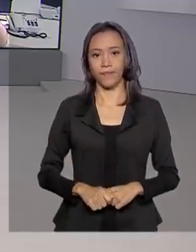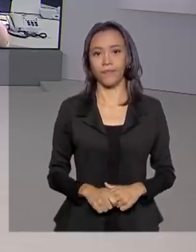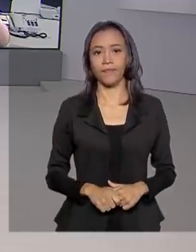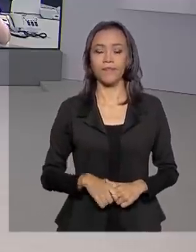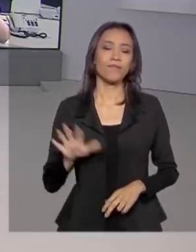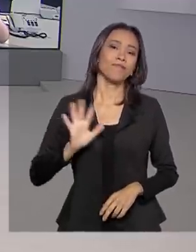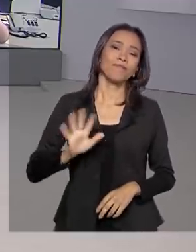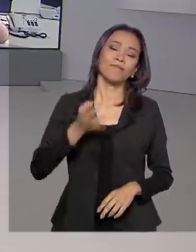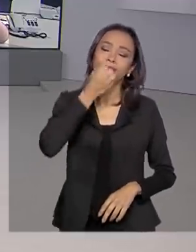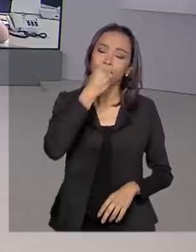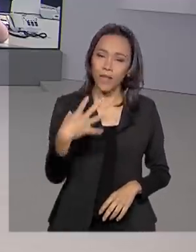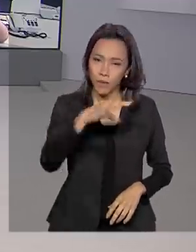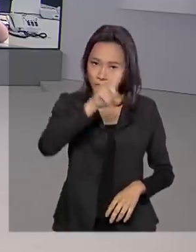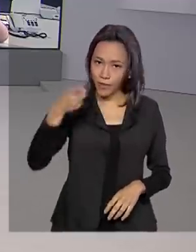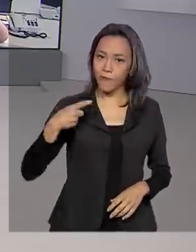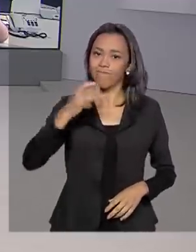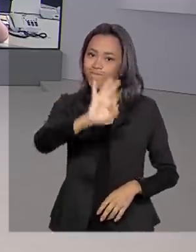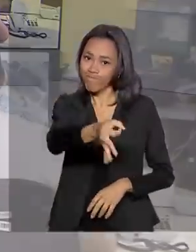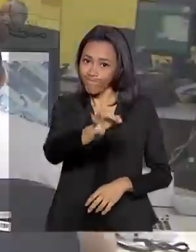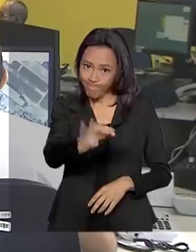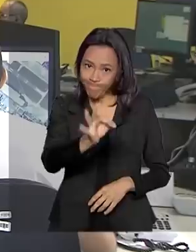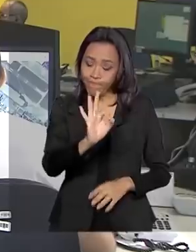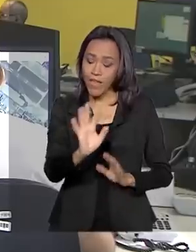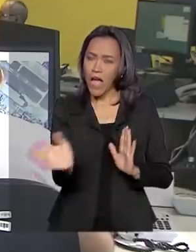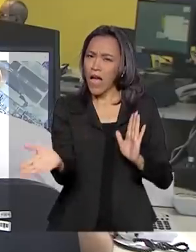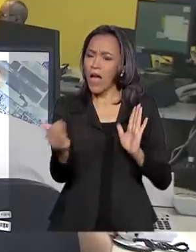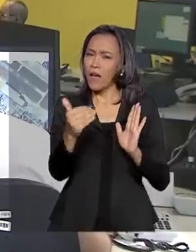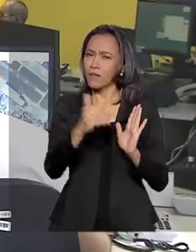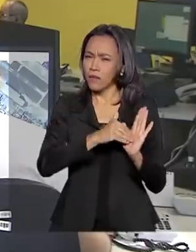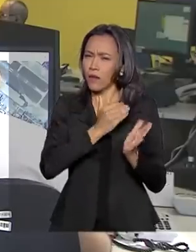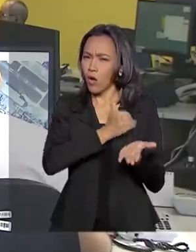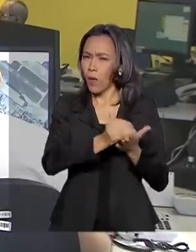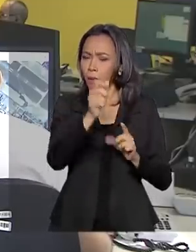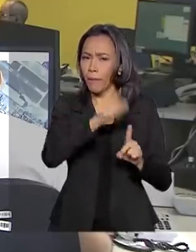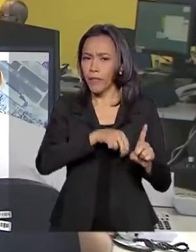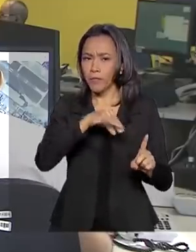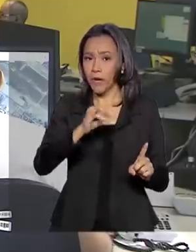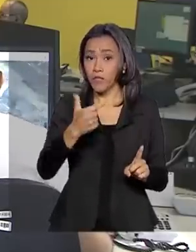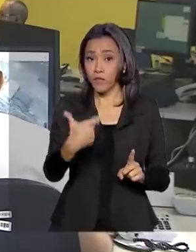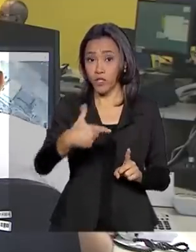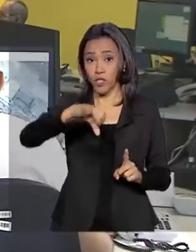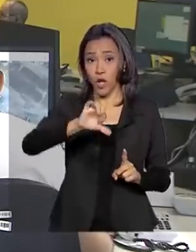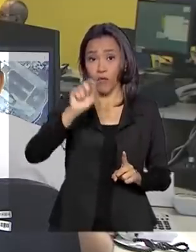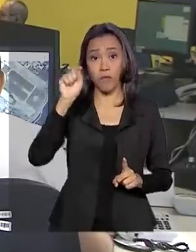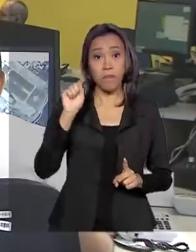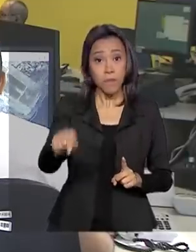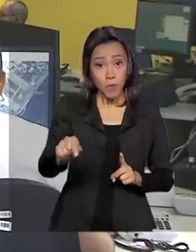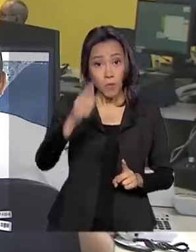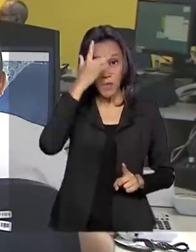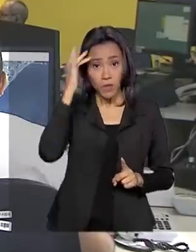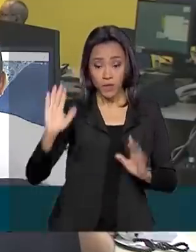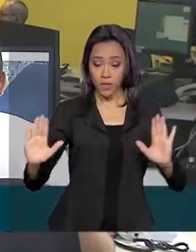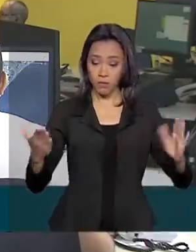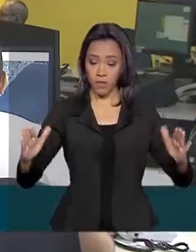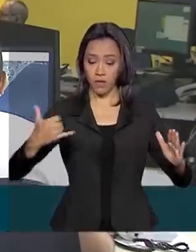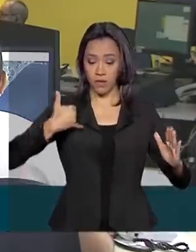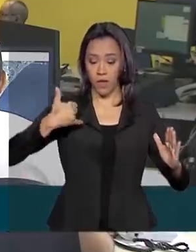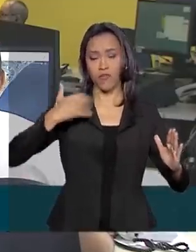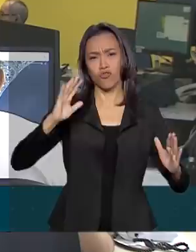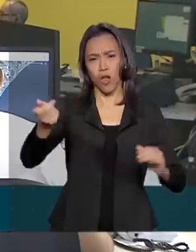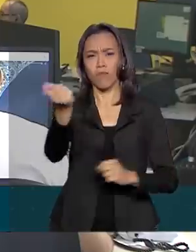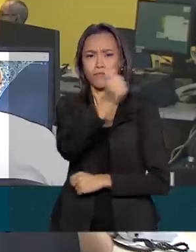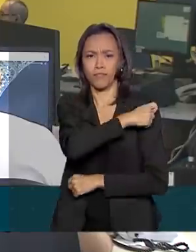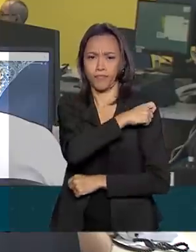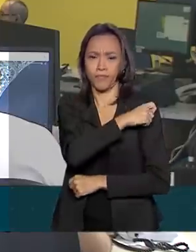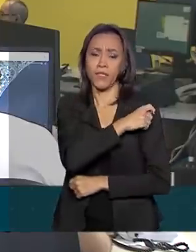Oi Renata, bom dia. isso mesmo. Até o início de março, cerca de 29 mil pessoas dessa faixa etária já haviam sido imunizadas,